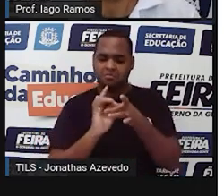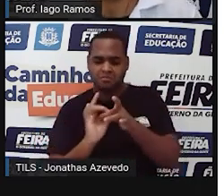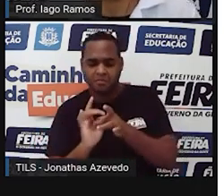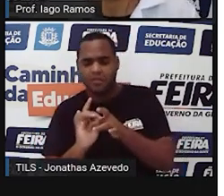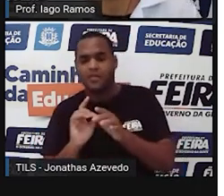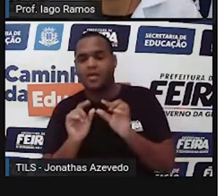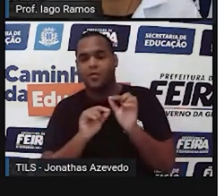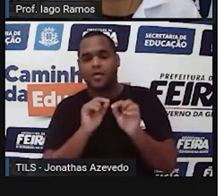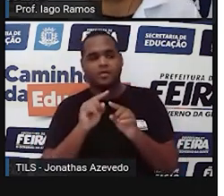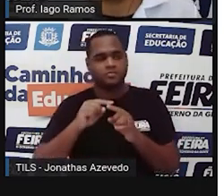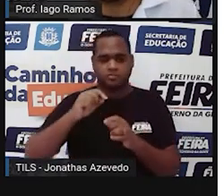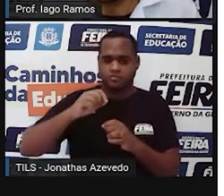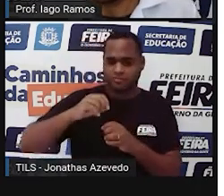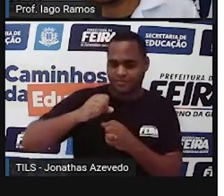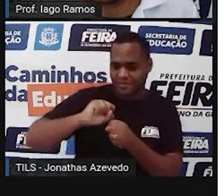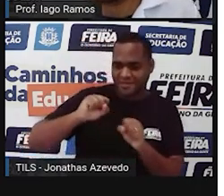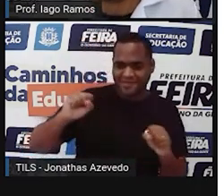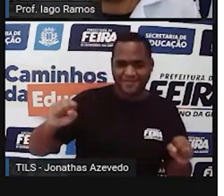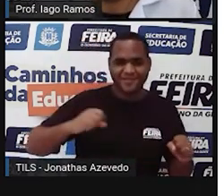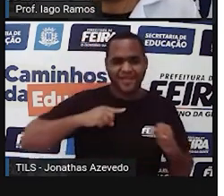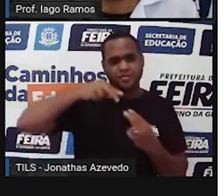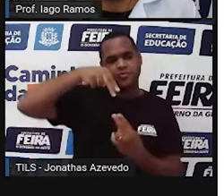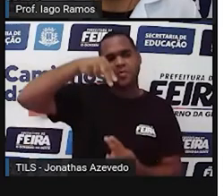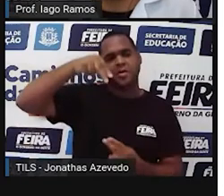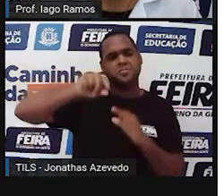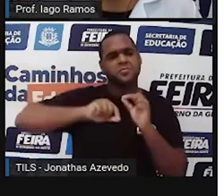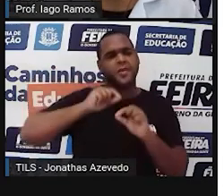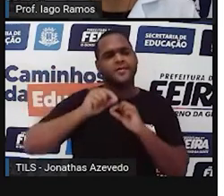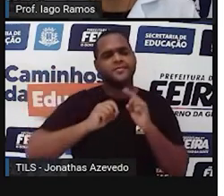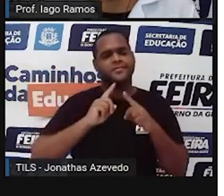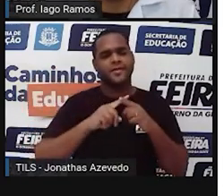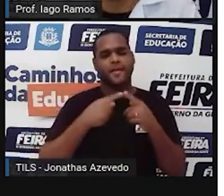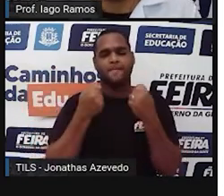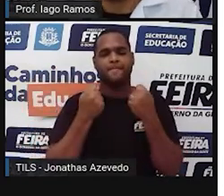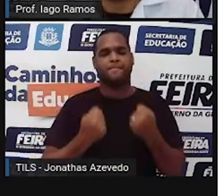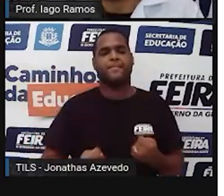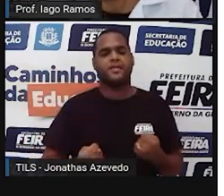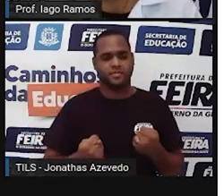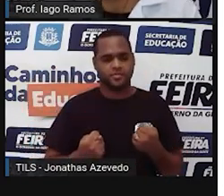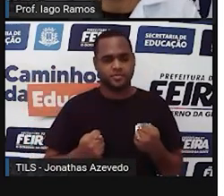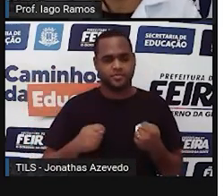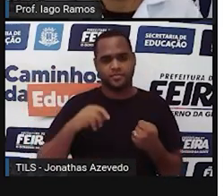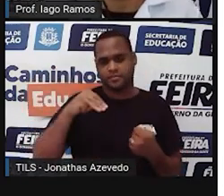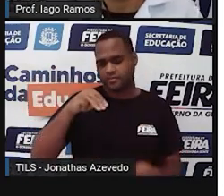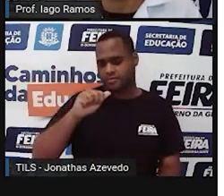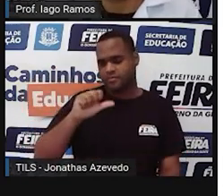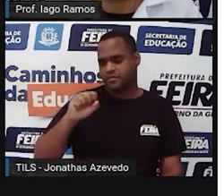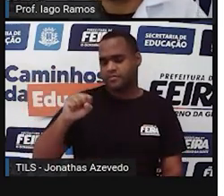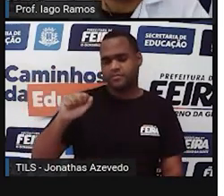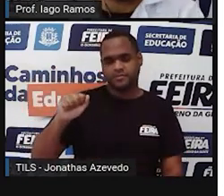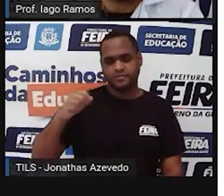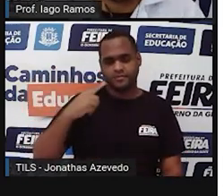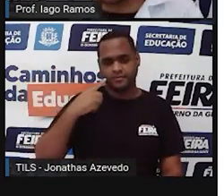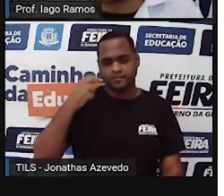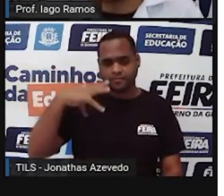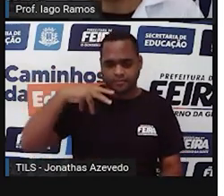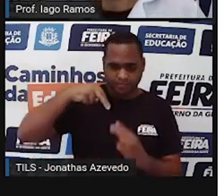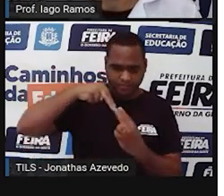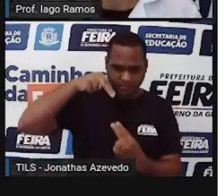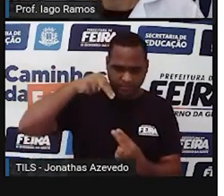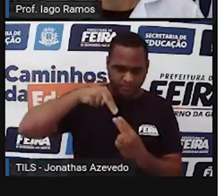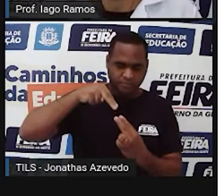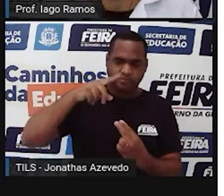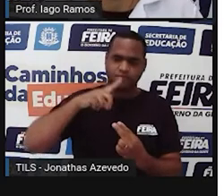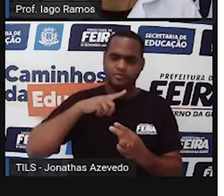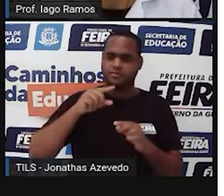Com o tamanho da sombra? Vamos lá. Massa é o que a gente chama de peso. Não tem a ver com a sombra. Descarta